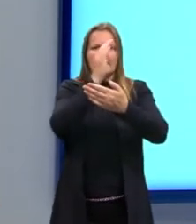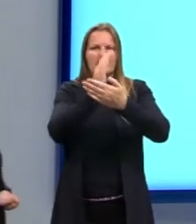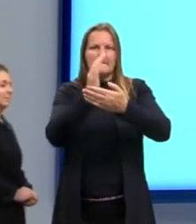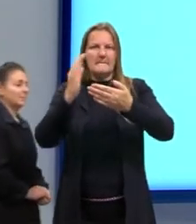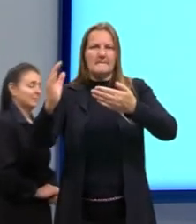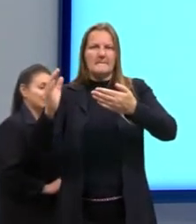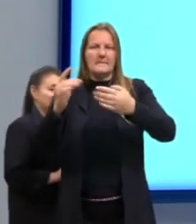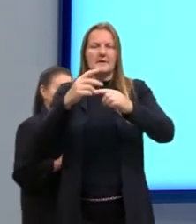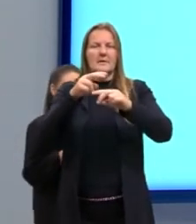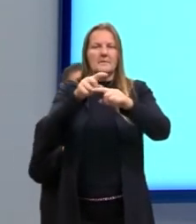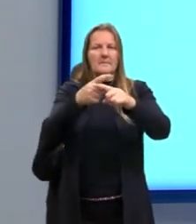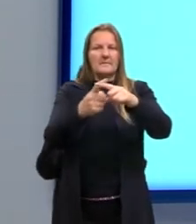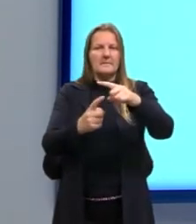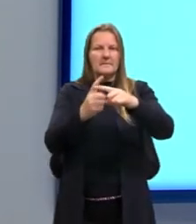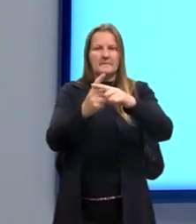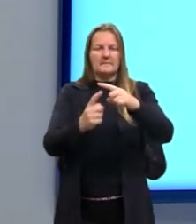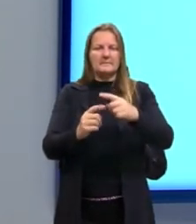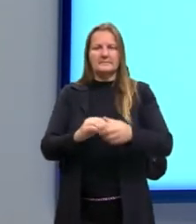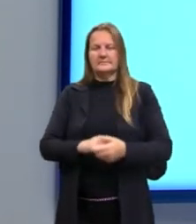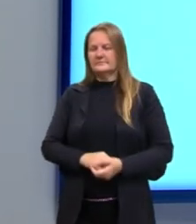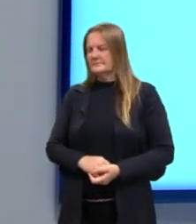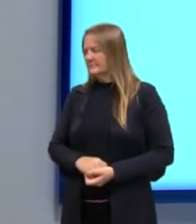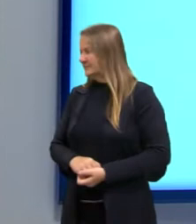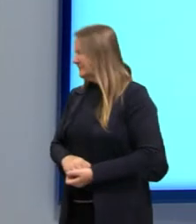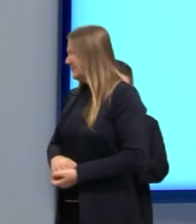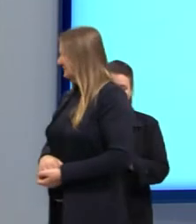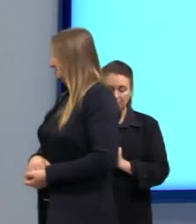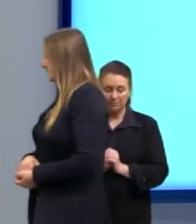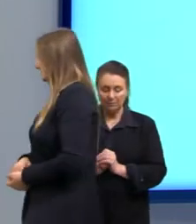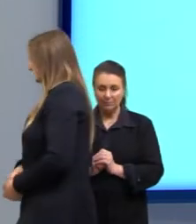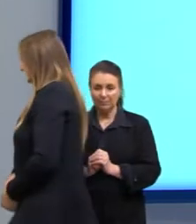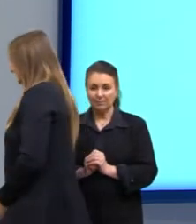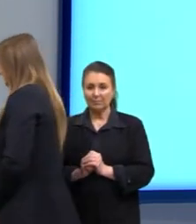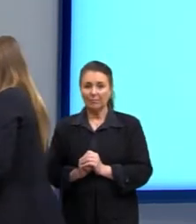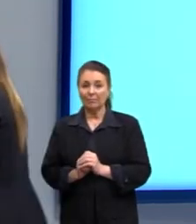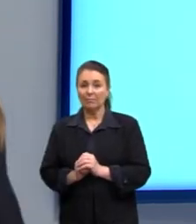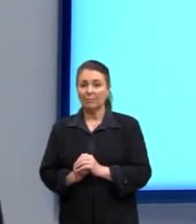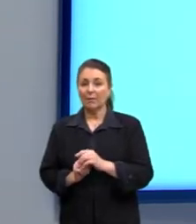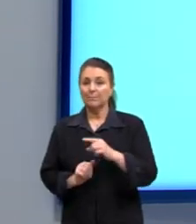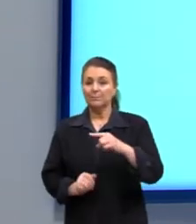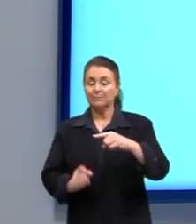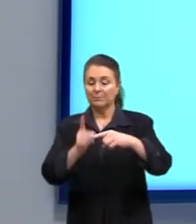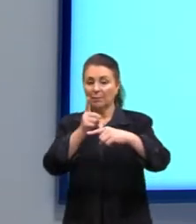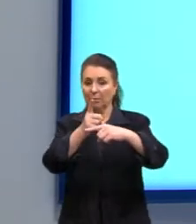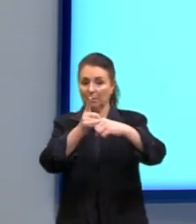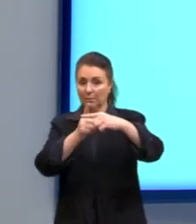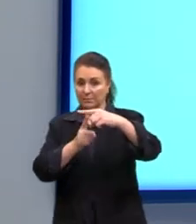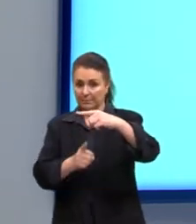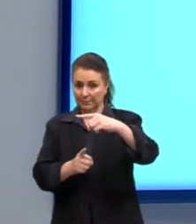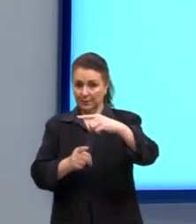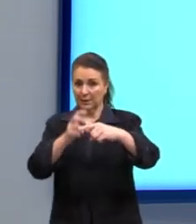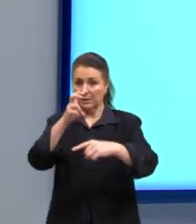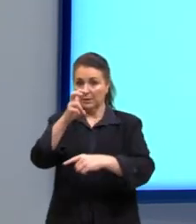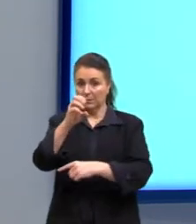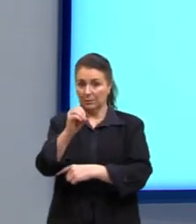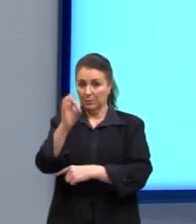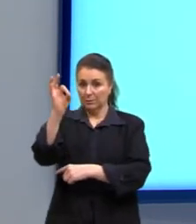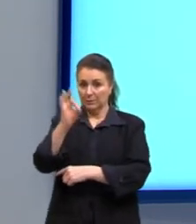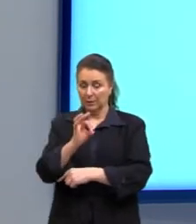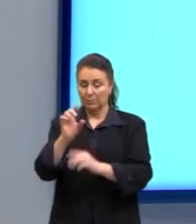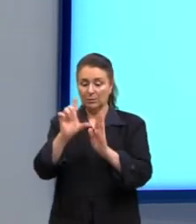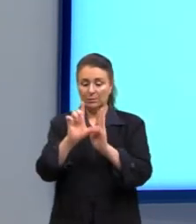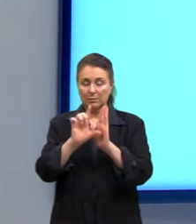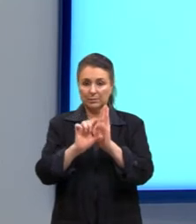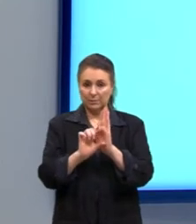eu sei que, a partir da mediana, né? Eu tenho valores menores, 50% dos valores que são